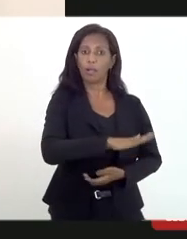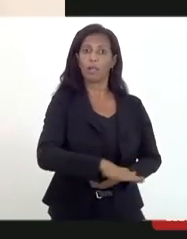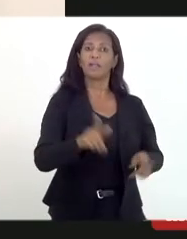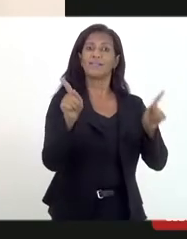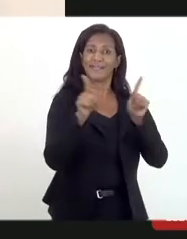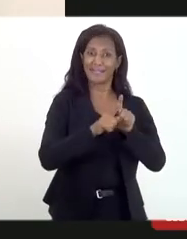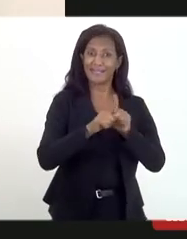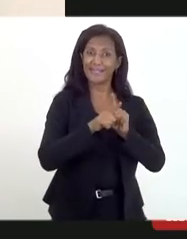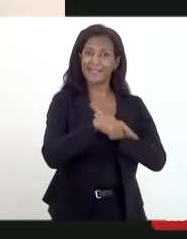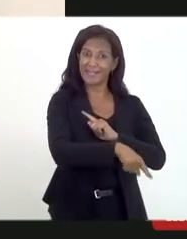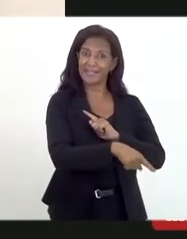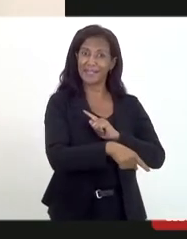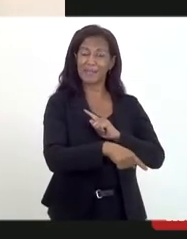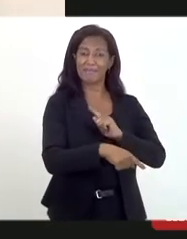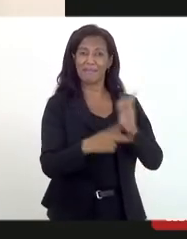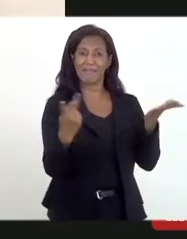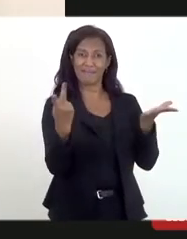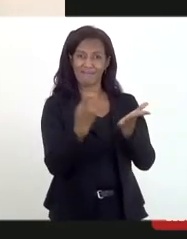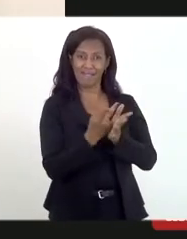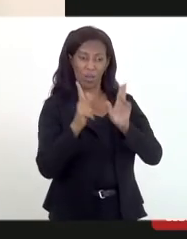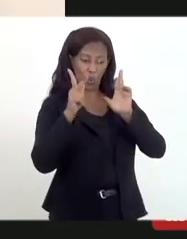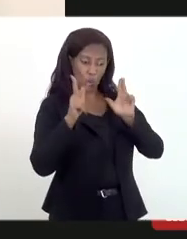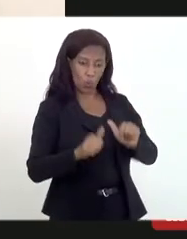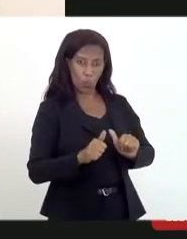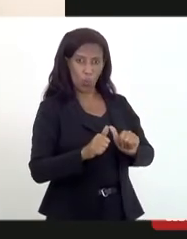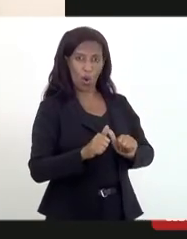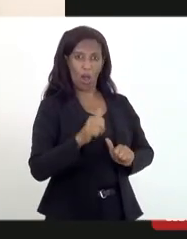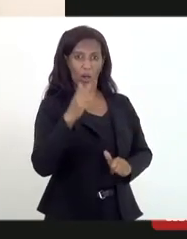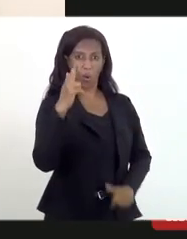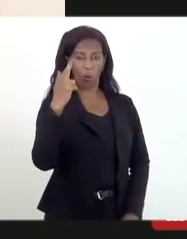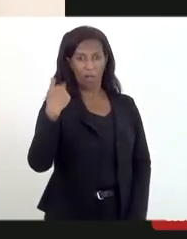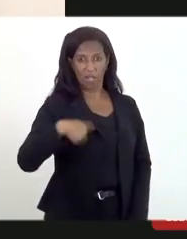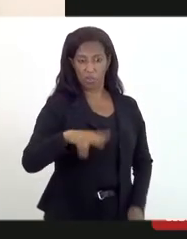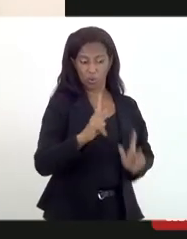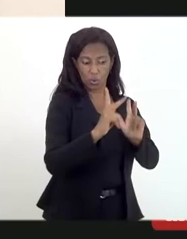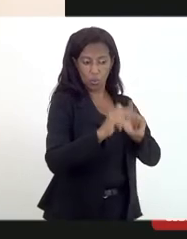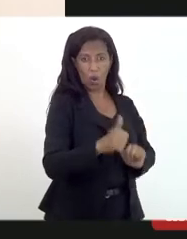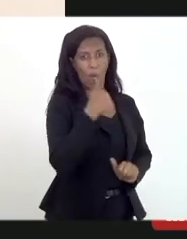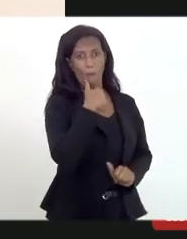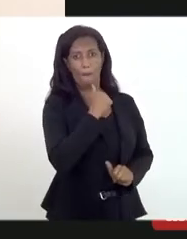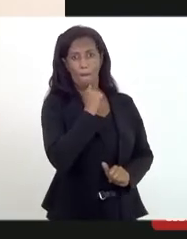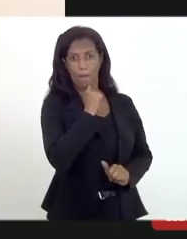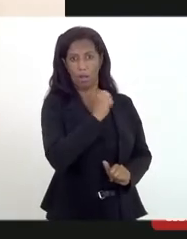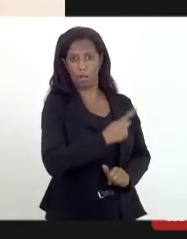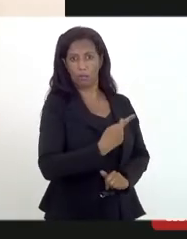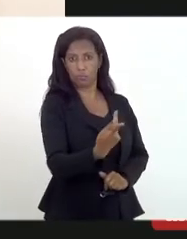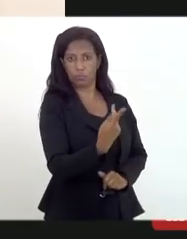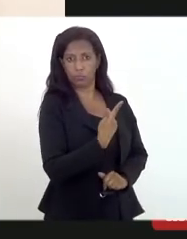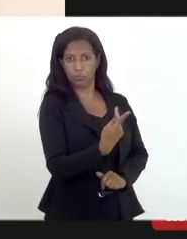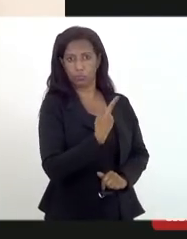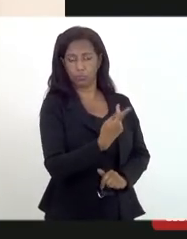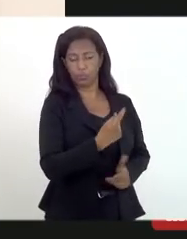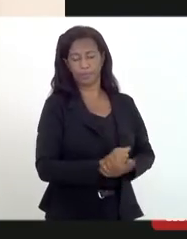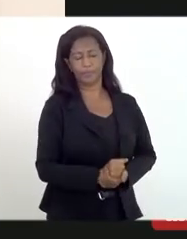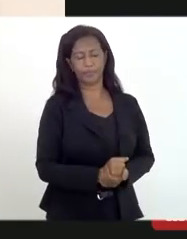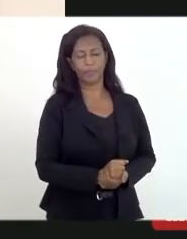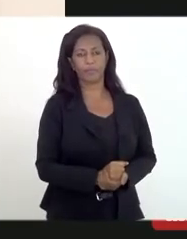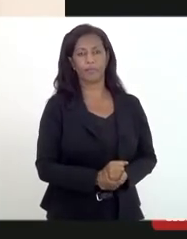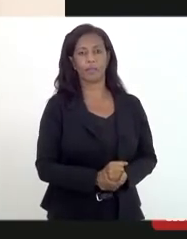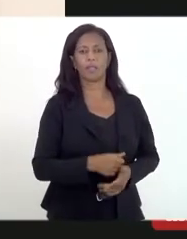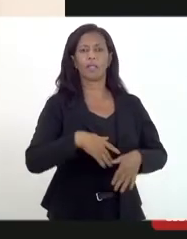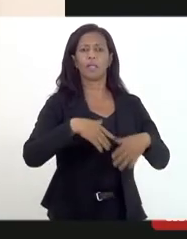ser submetida ao procedimento religioso da mãe. e ao sair desse